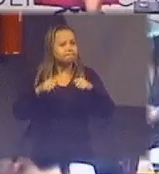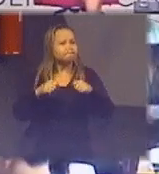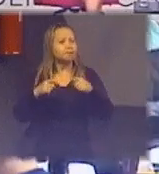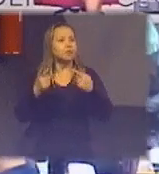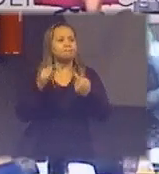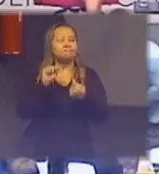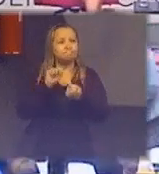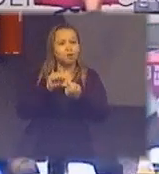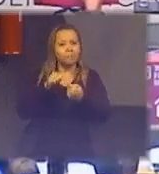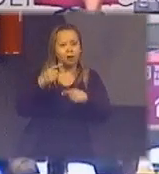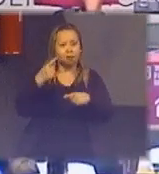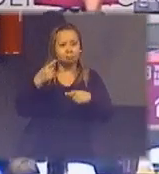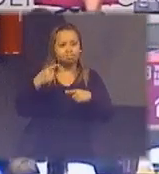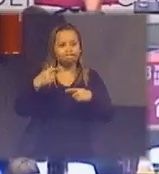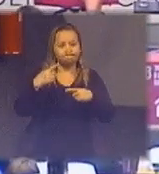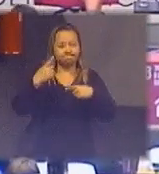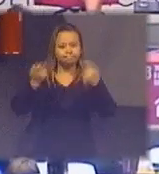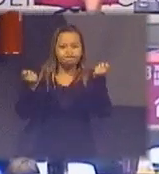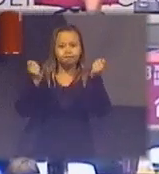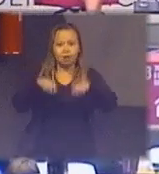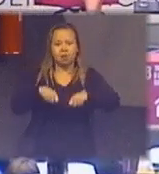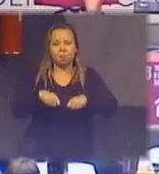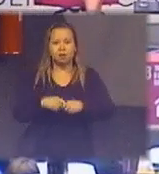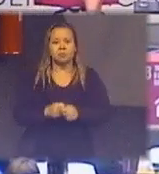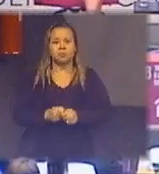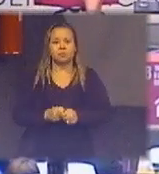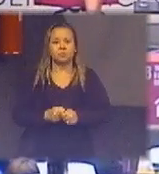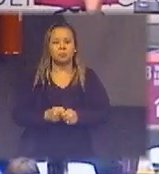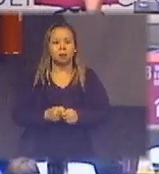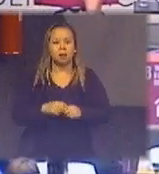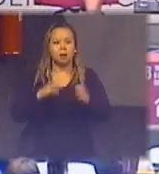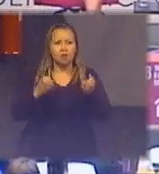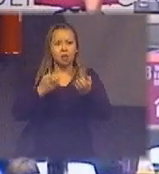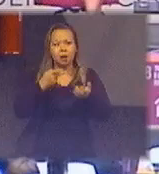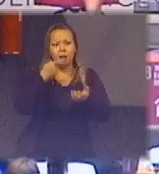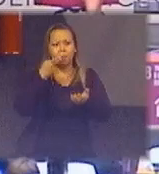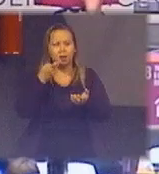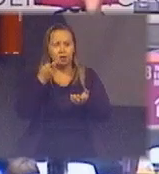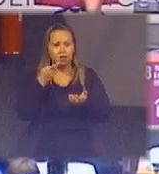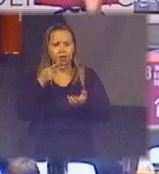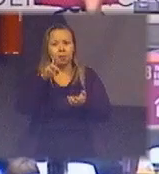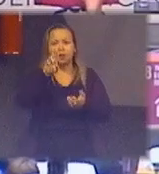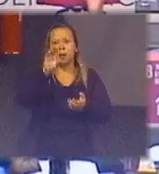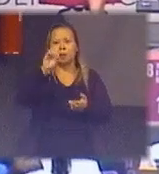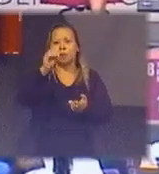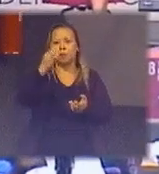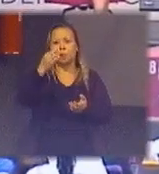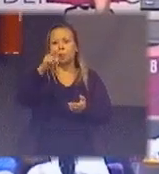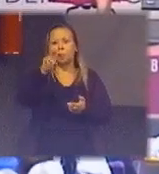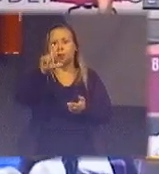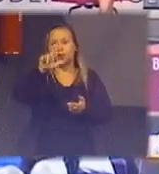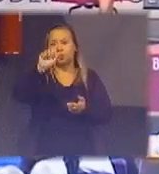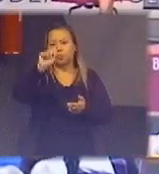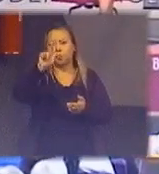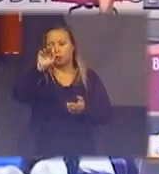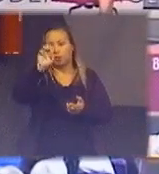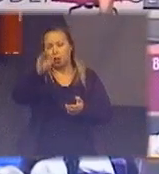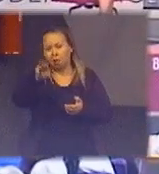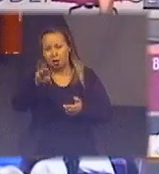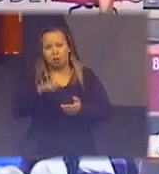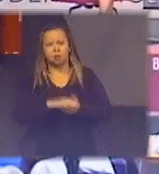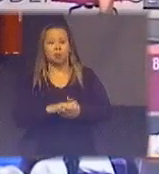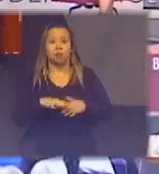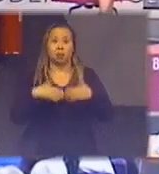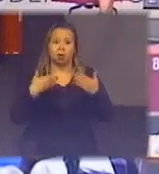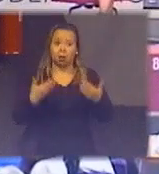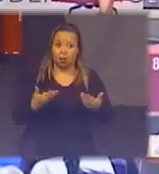implementar a rotulagem selos verdes então quando você fala das empresas que estão aderindo o sistema de logística reversa e